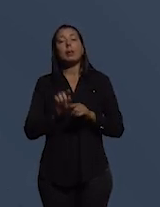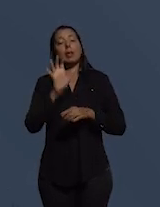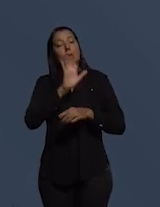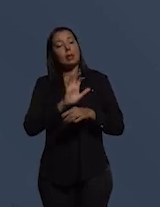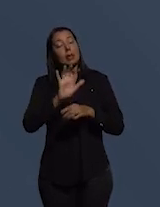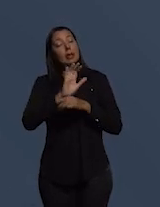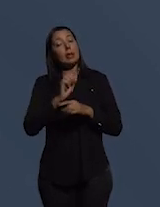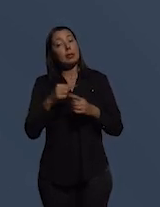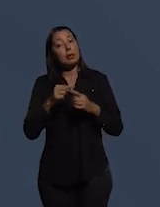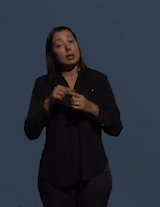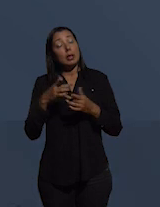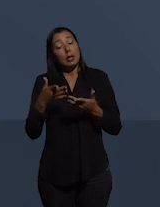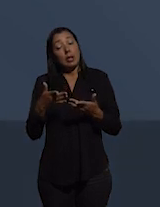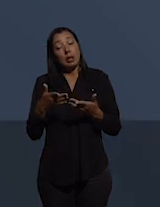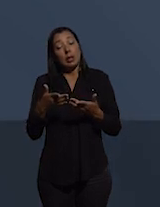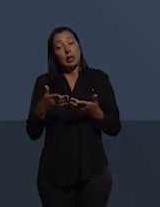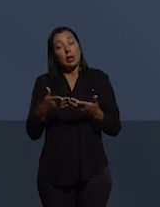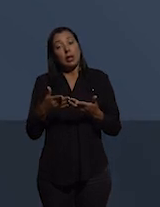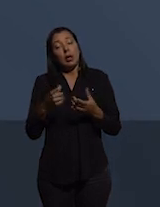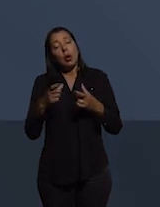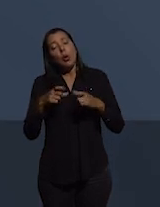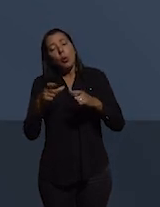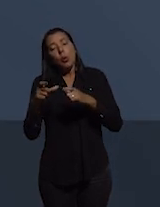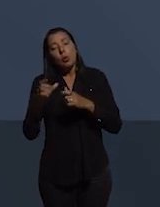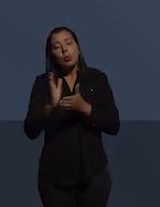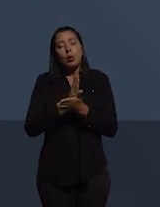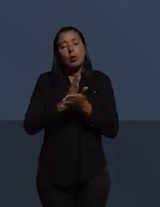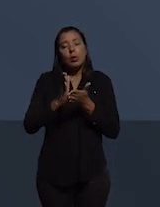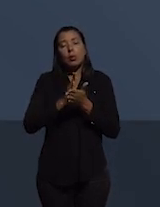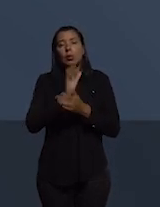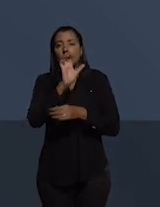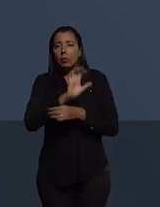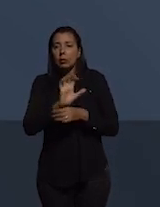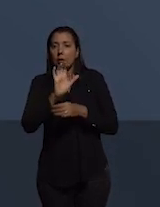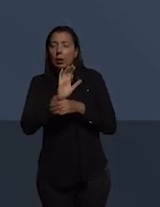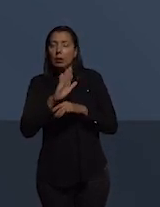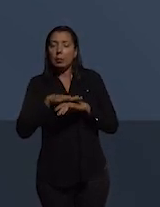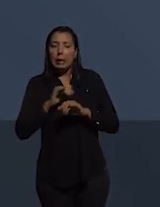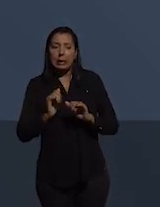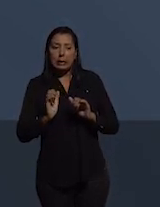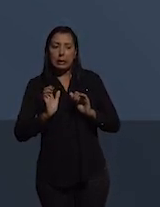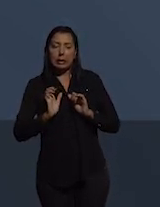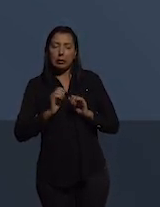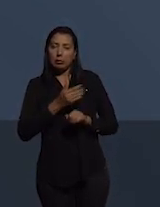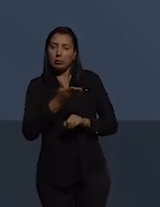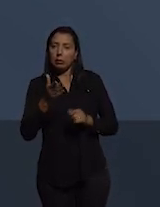porque talvez onde alguns estados são mais ricos você pode